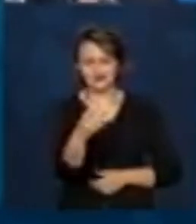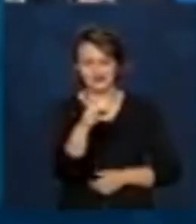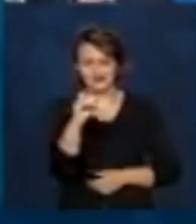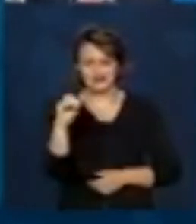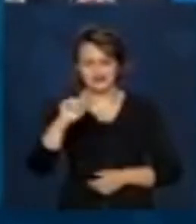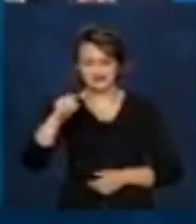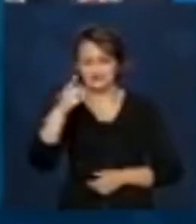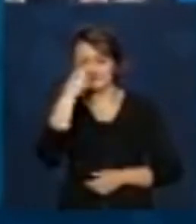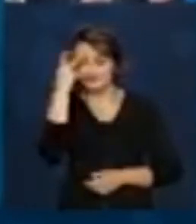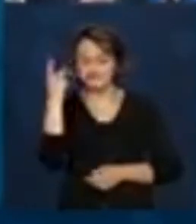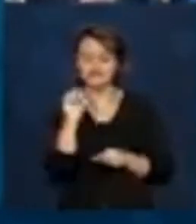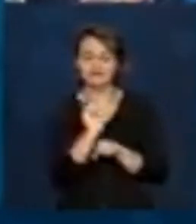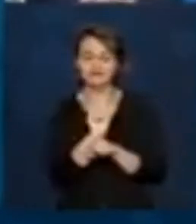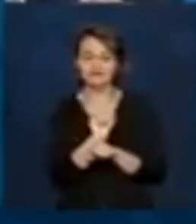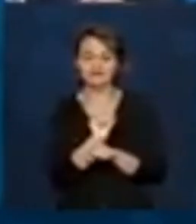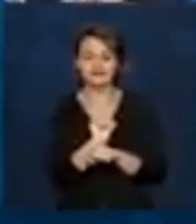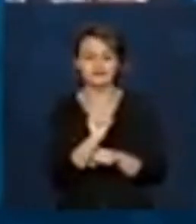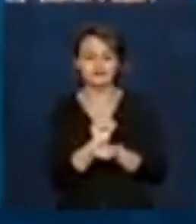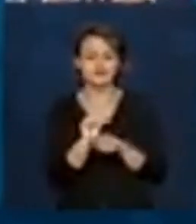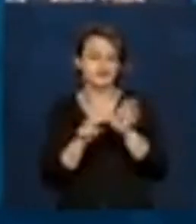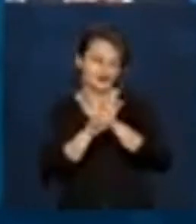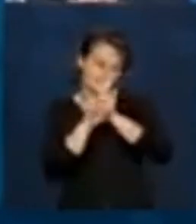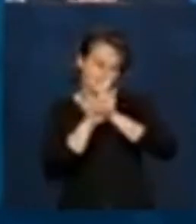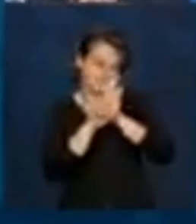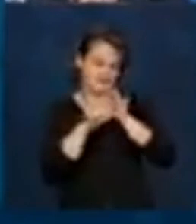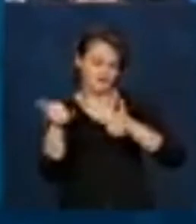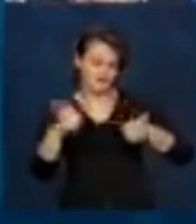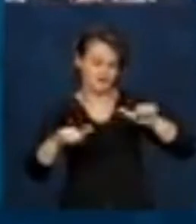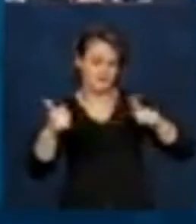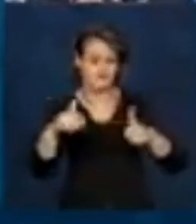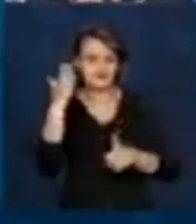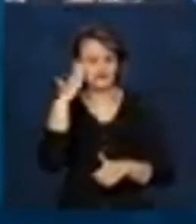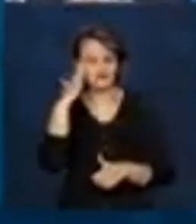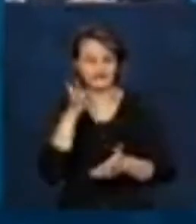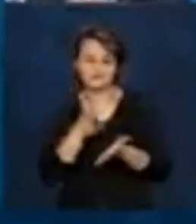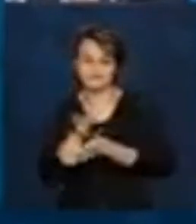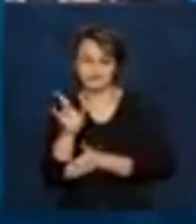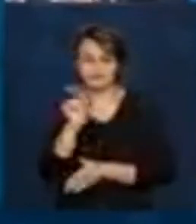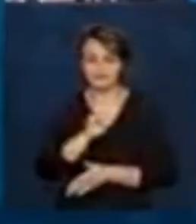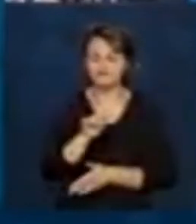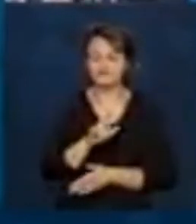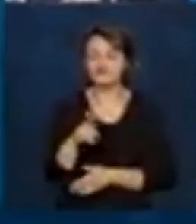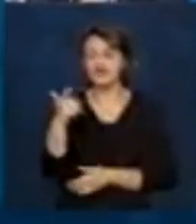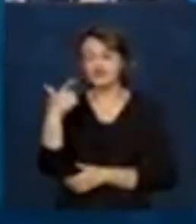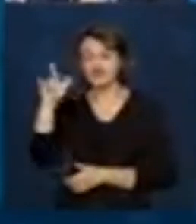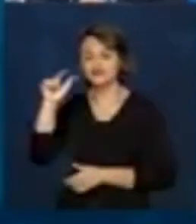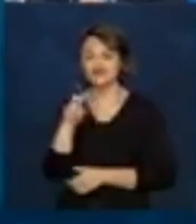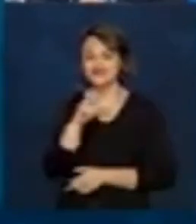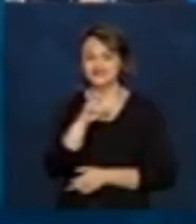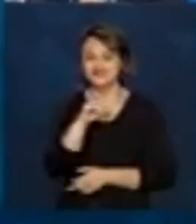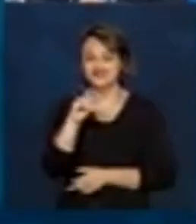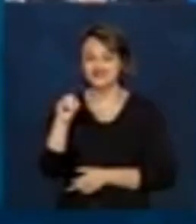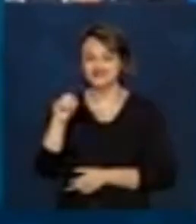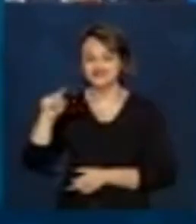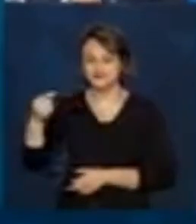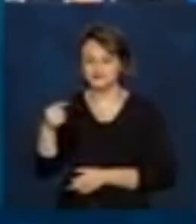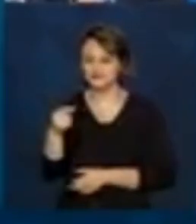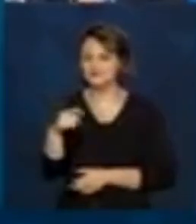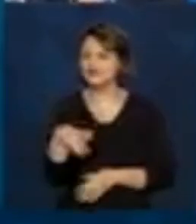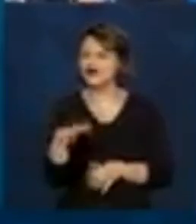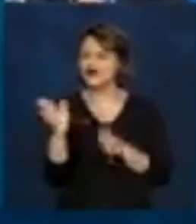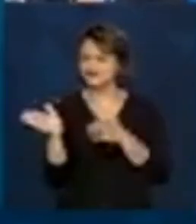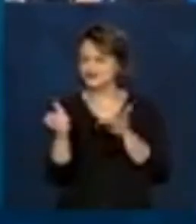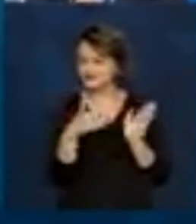pessoas entre análise e reanálise, e nós teremos aqui mais 500 mil. Mas esse slide 6 é